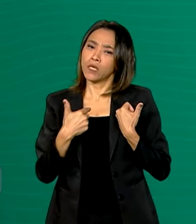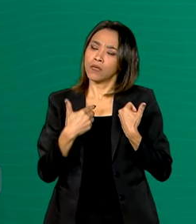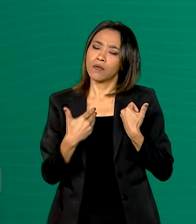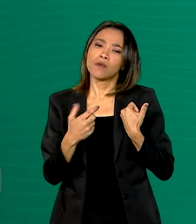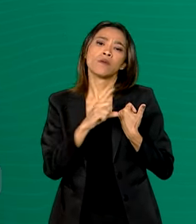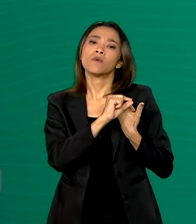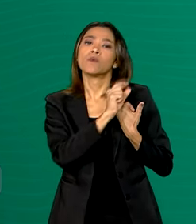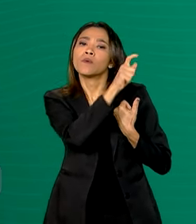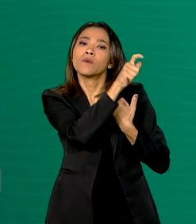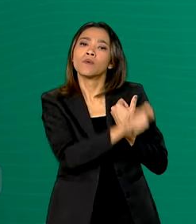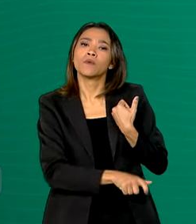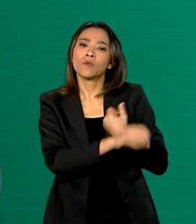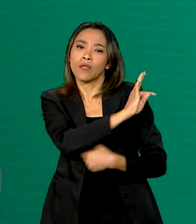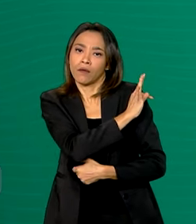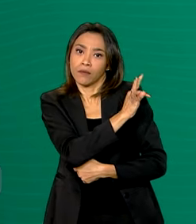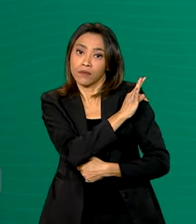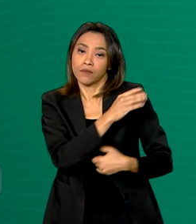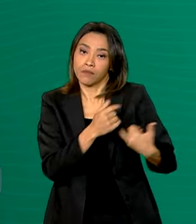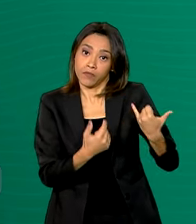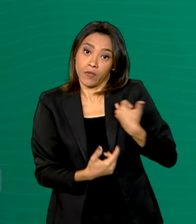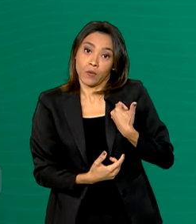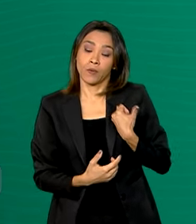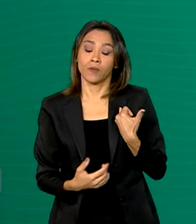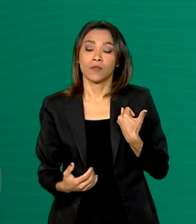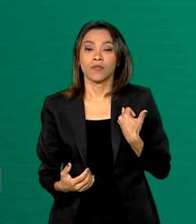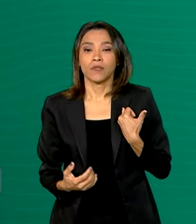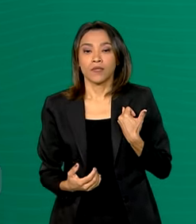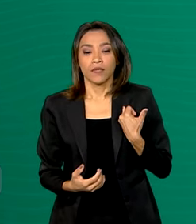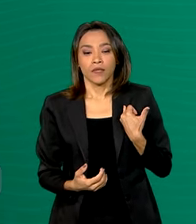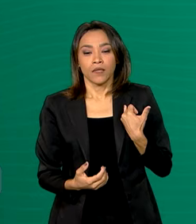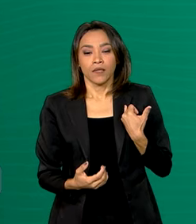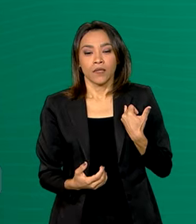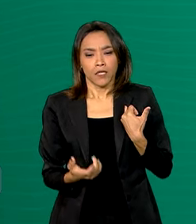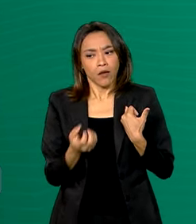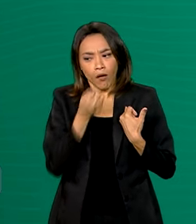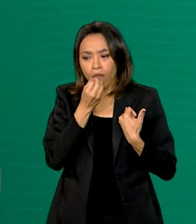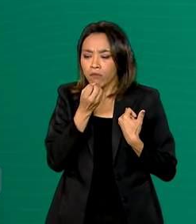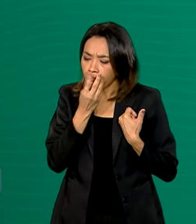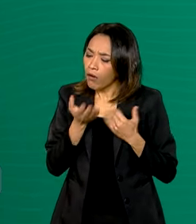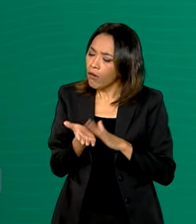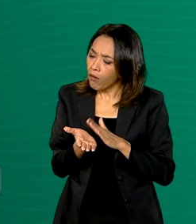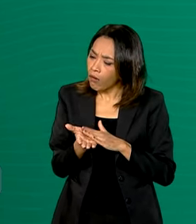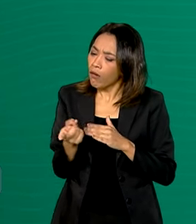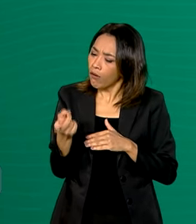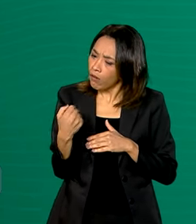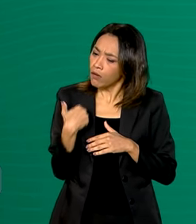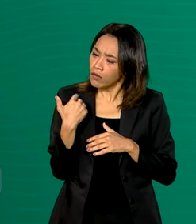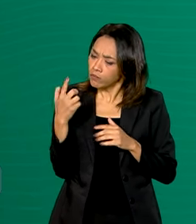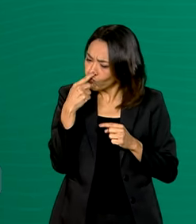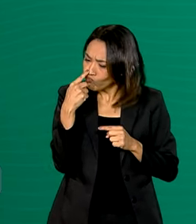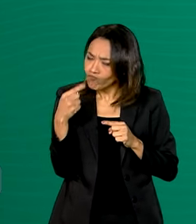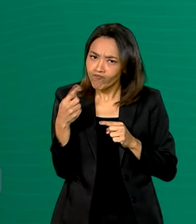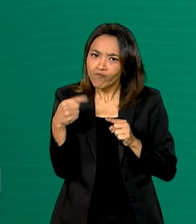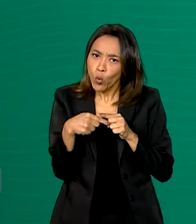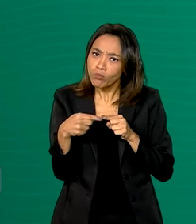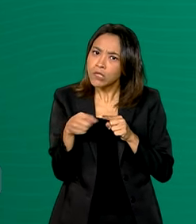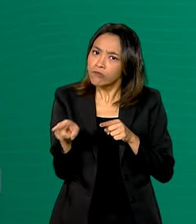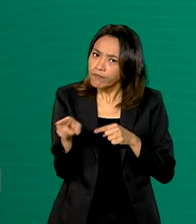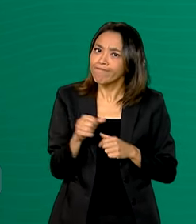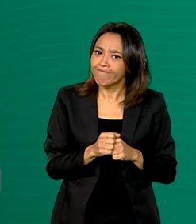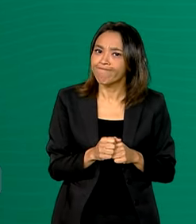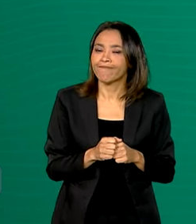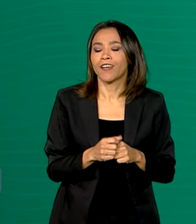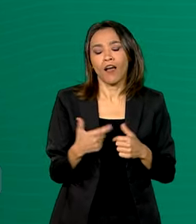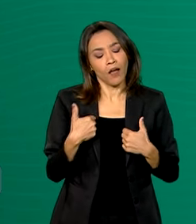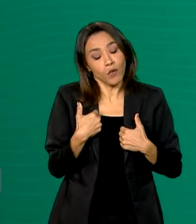desempenho para esse esporte e eu entrei